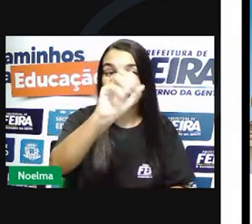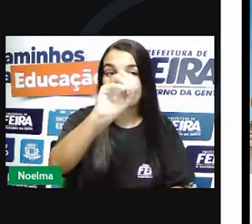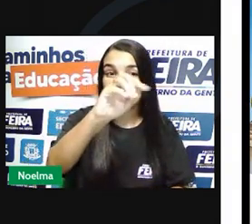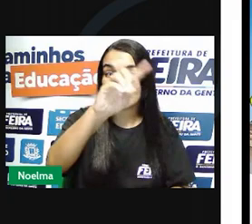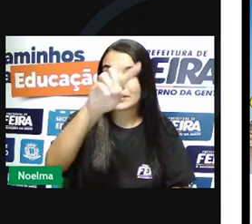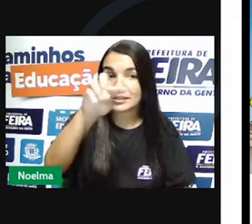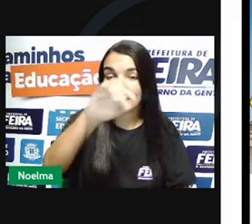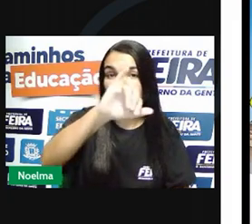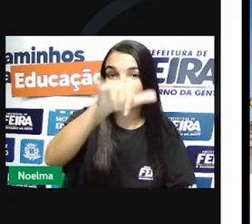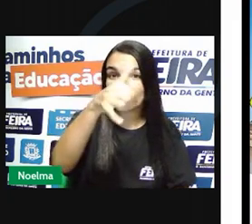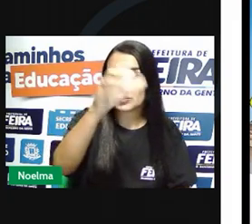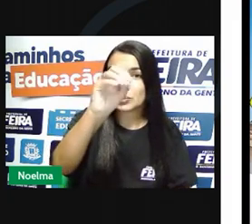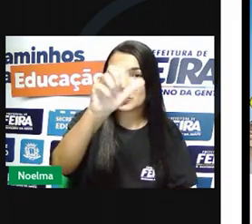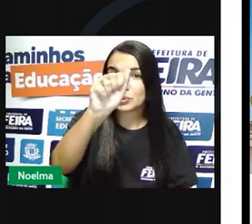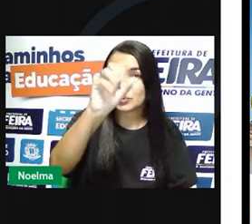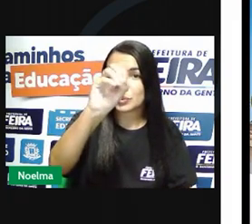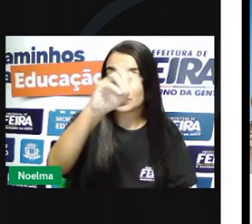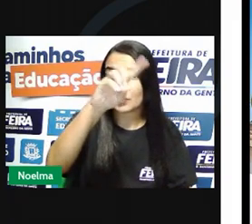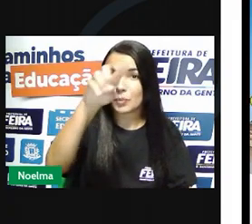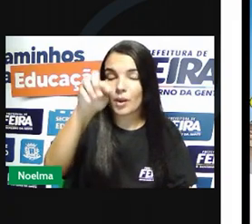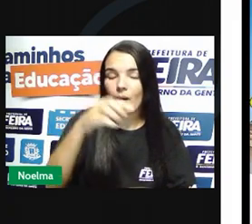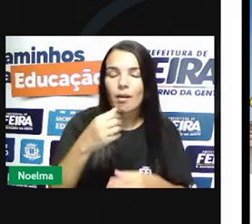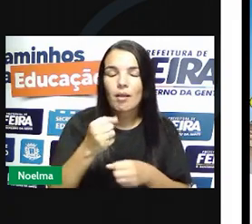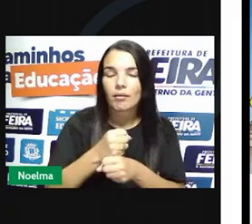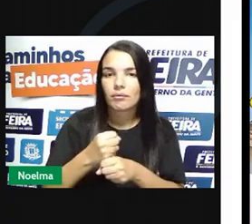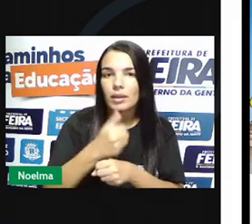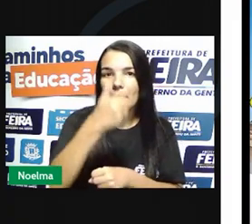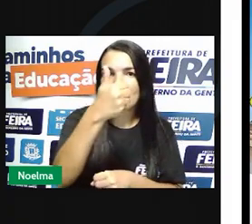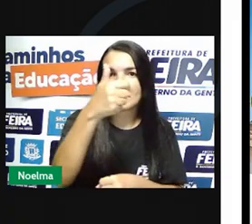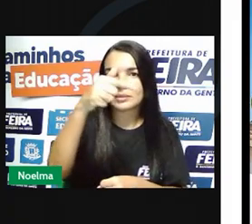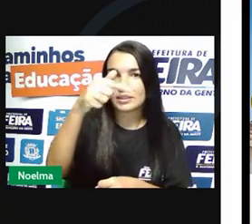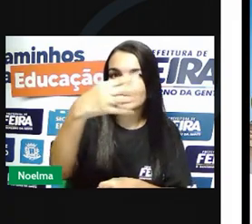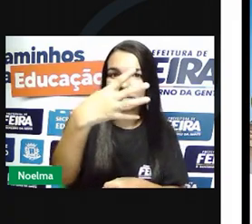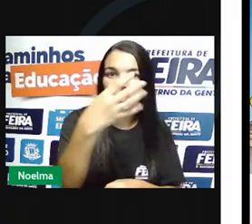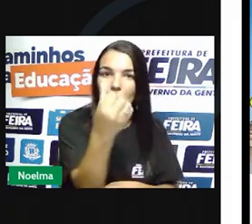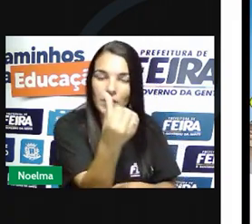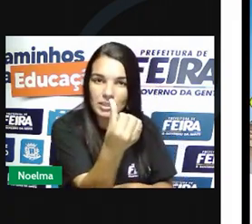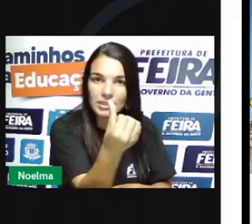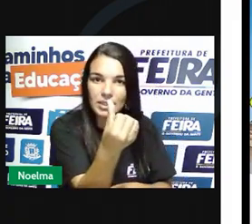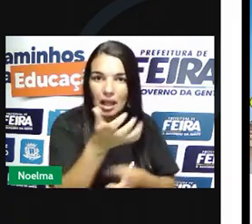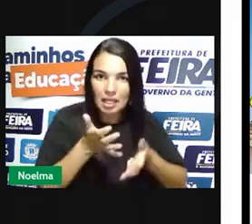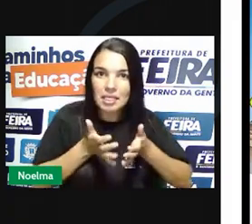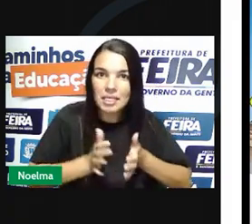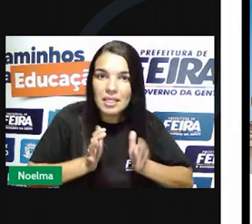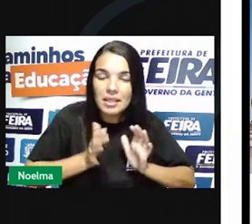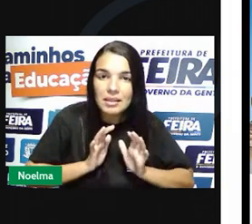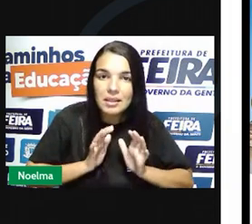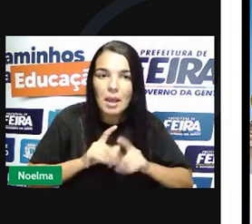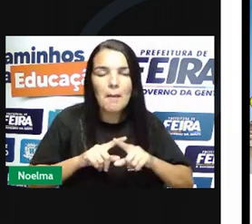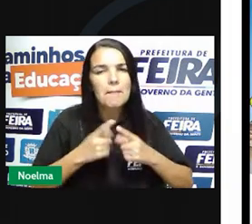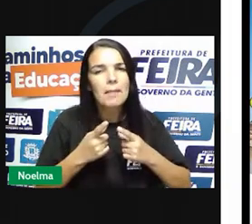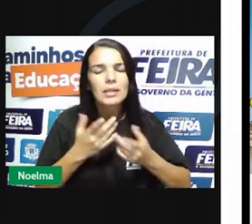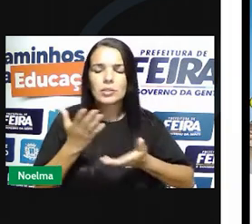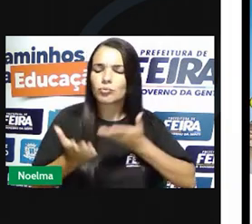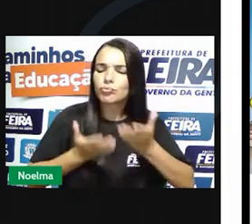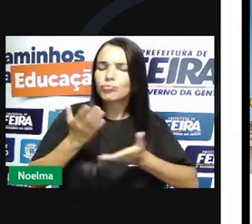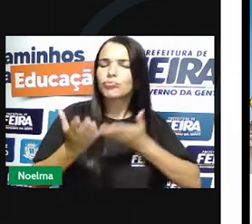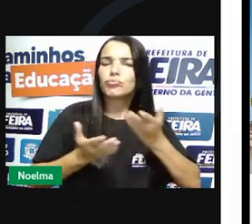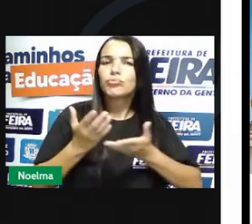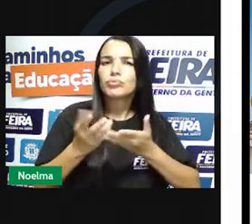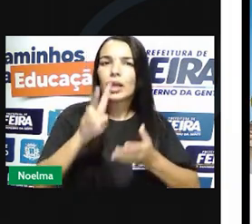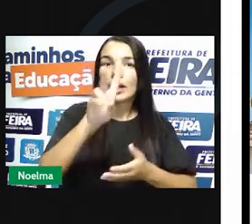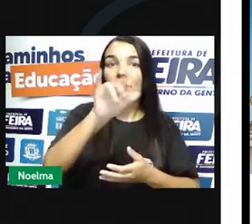del Rei em 1746 mas foi criado em Vila